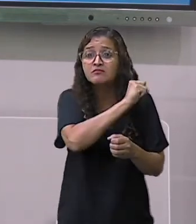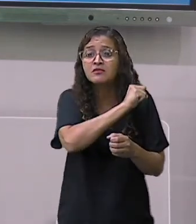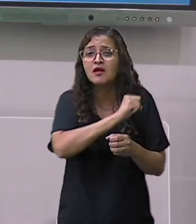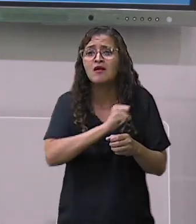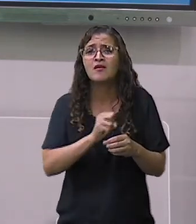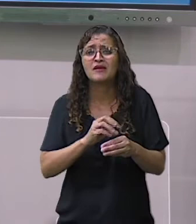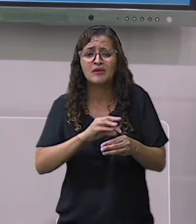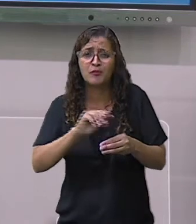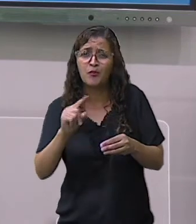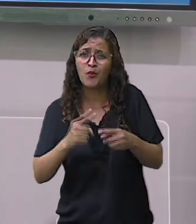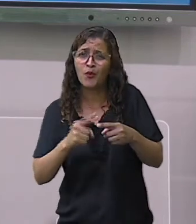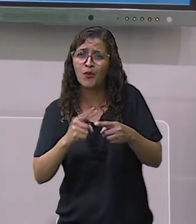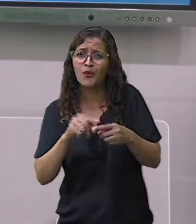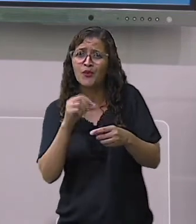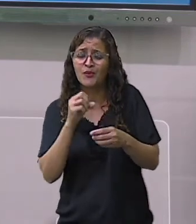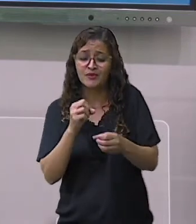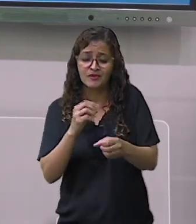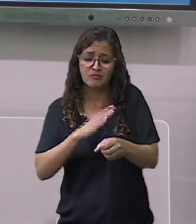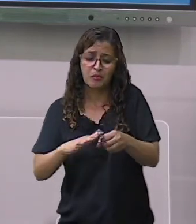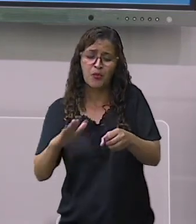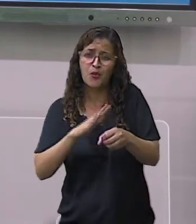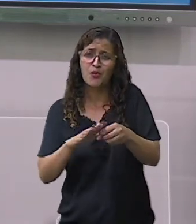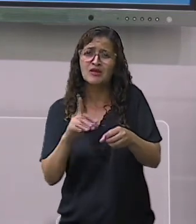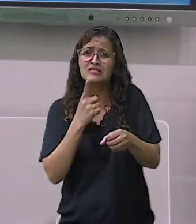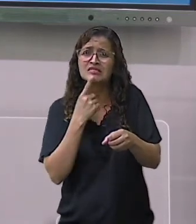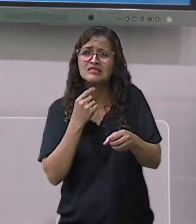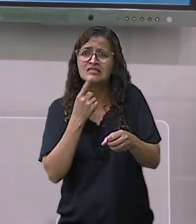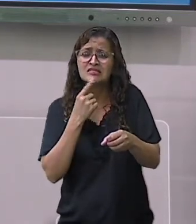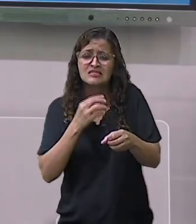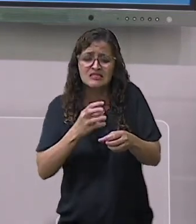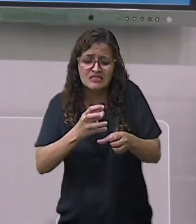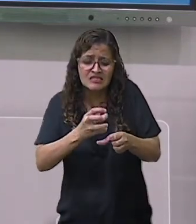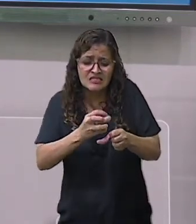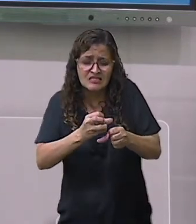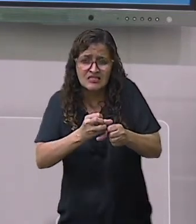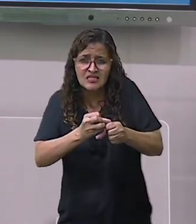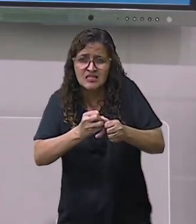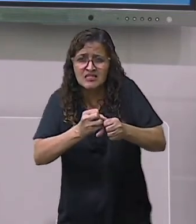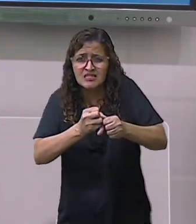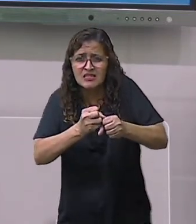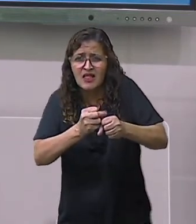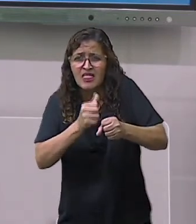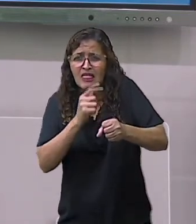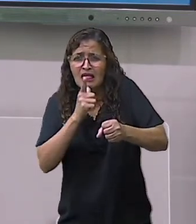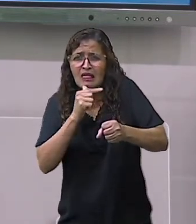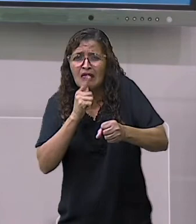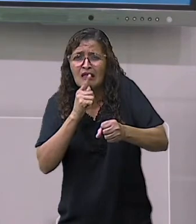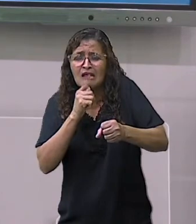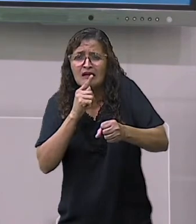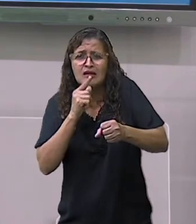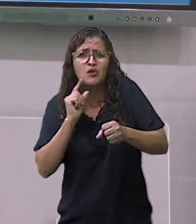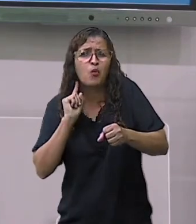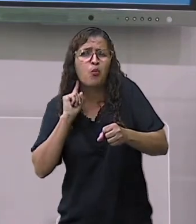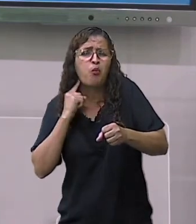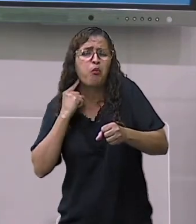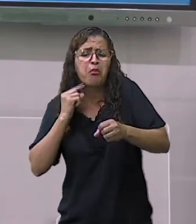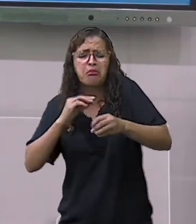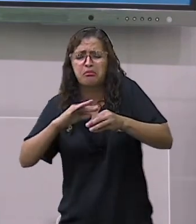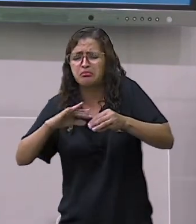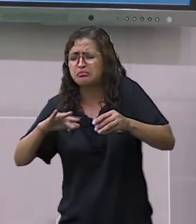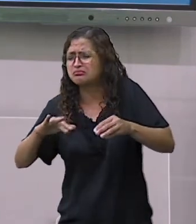ele começa a murchar, soltar uma água, ter um odor desagradável e também